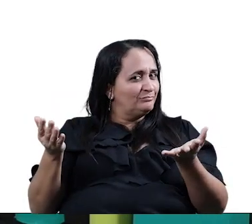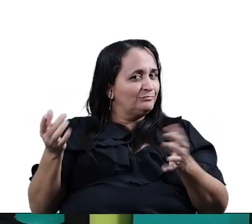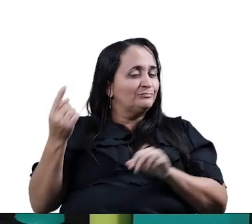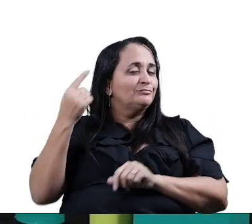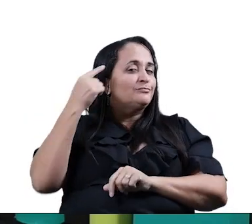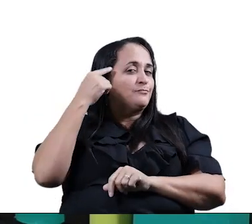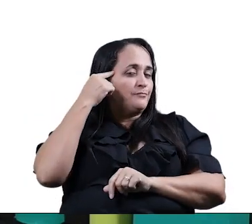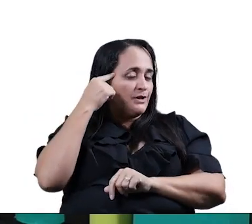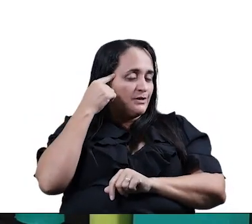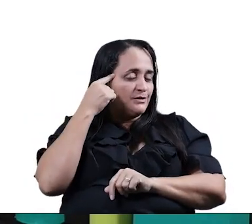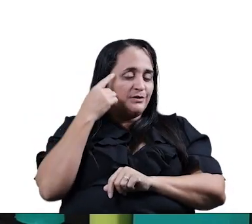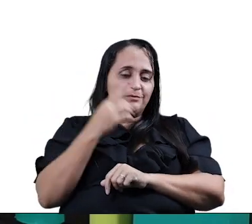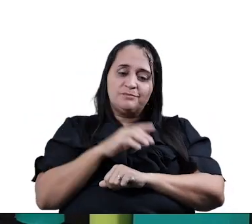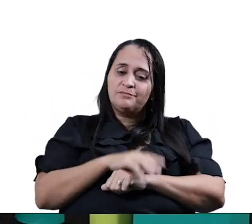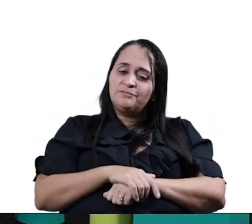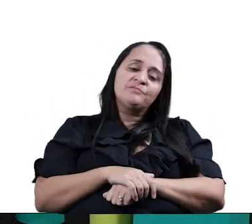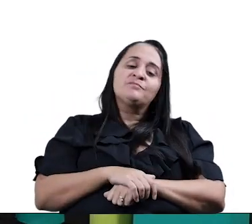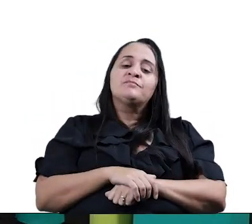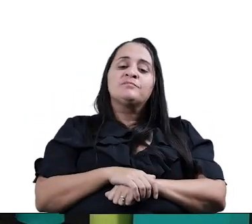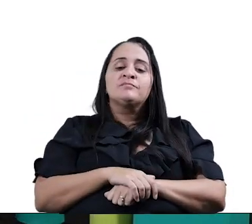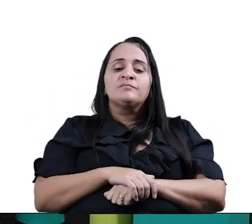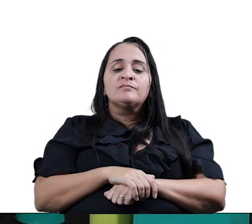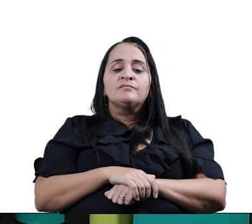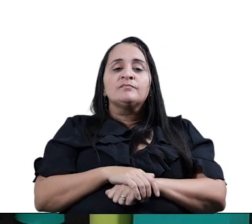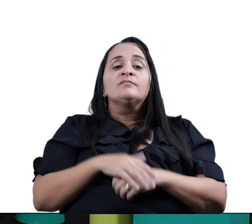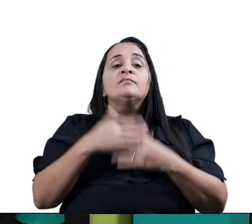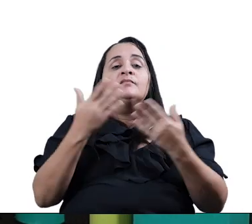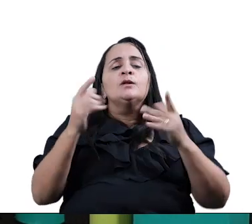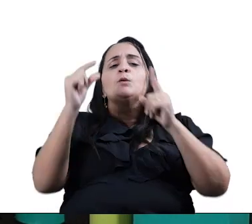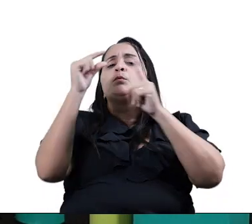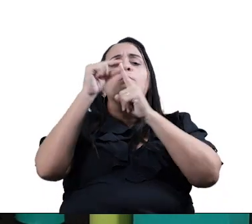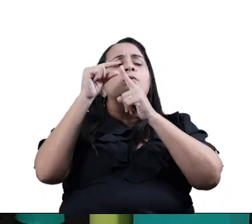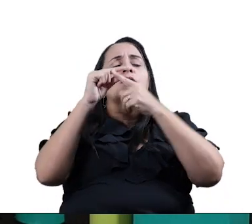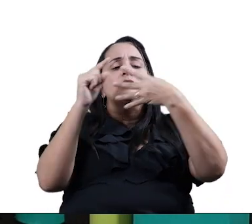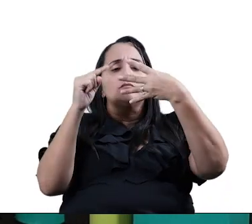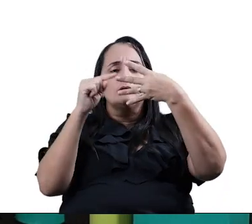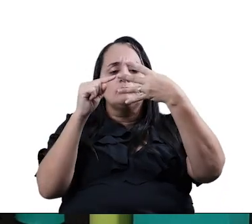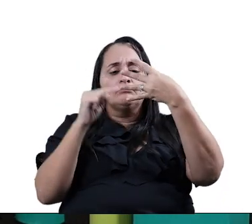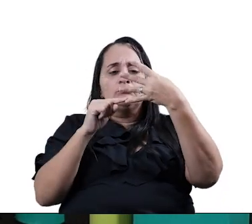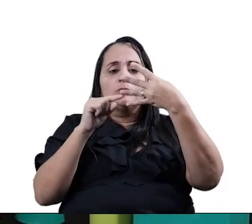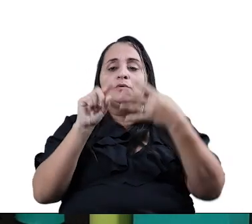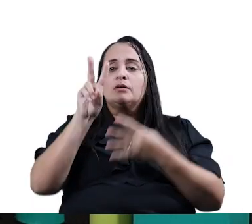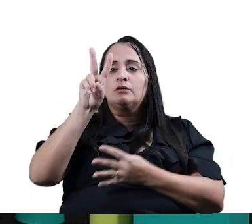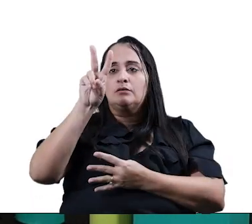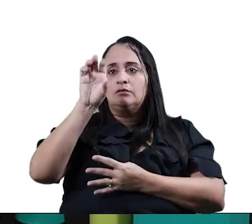Então vamos lá Veludo Está rimando Com o peludo